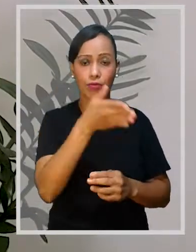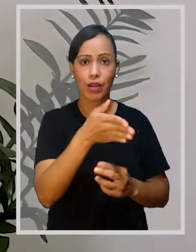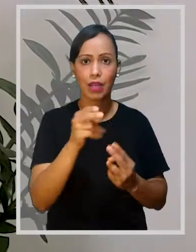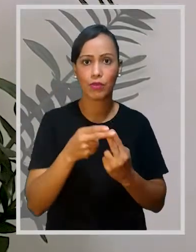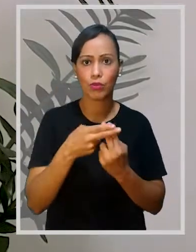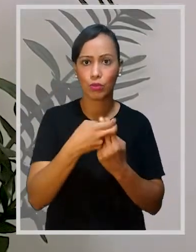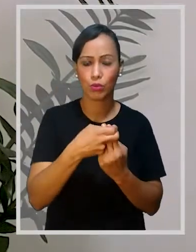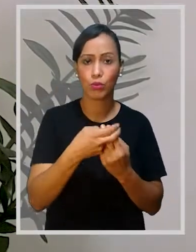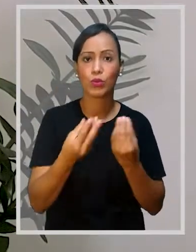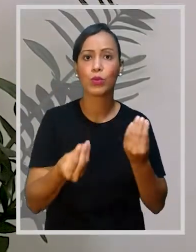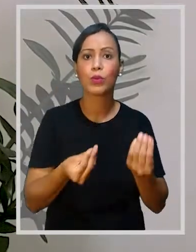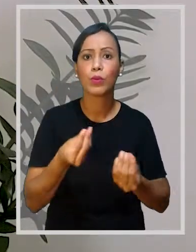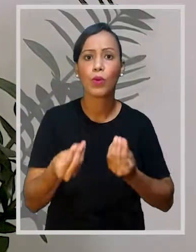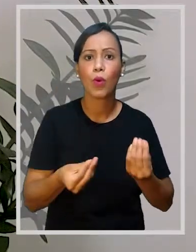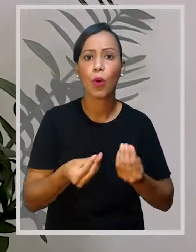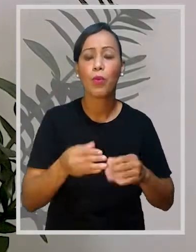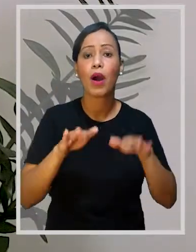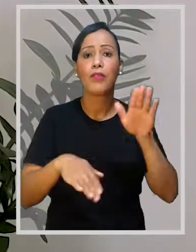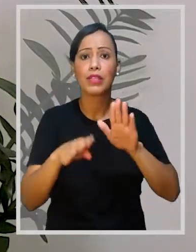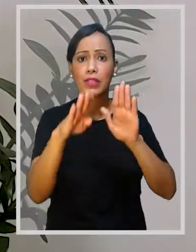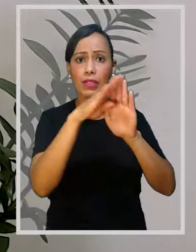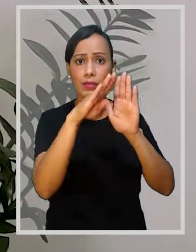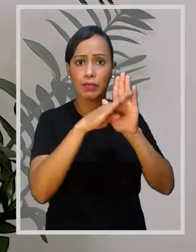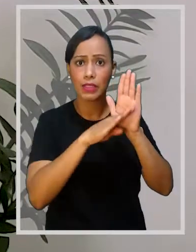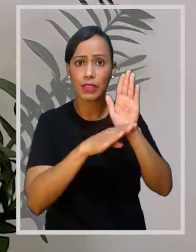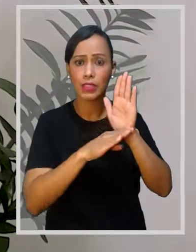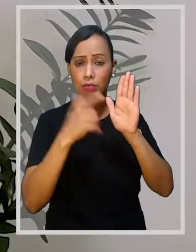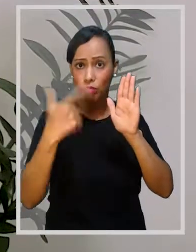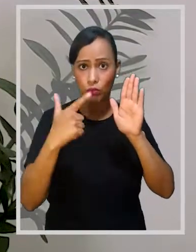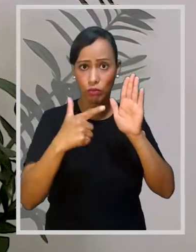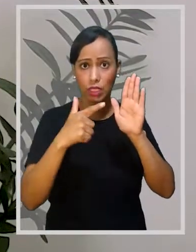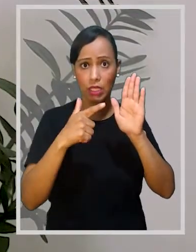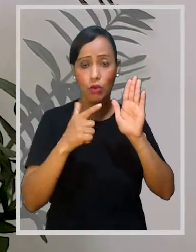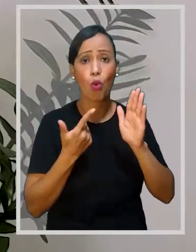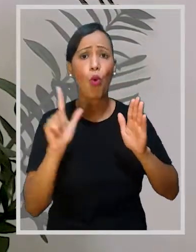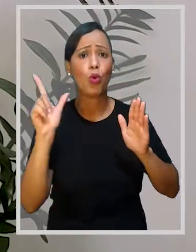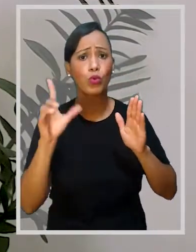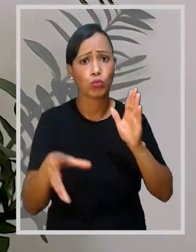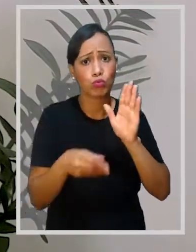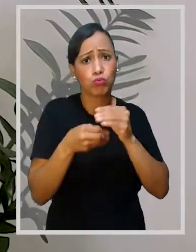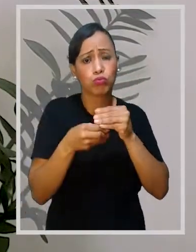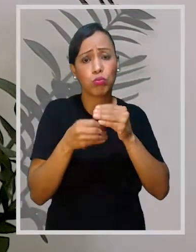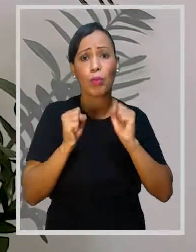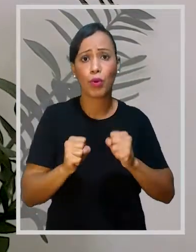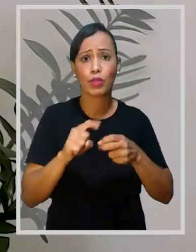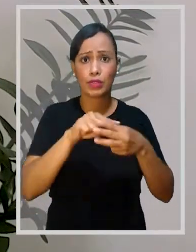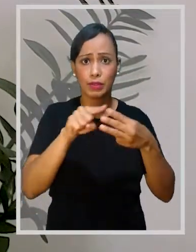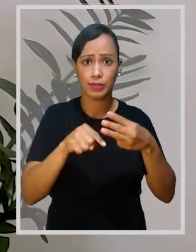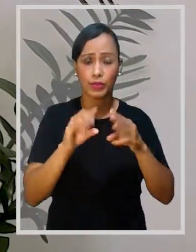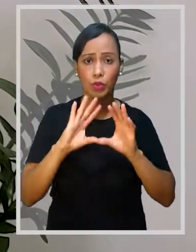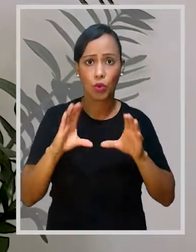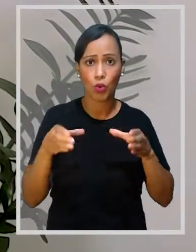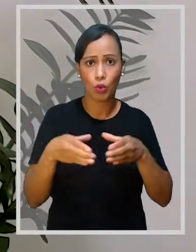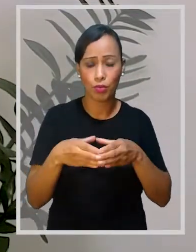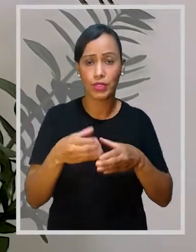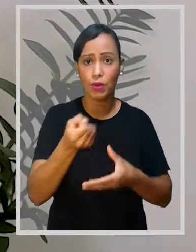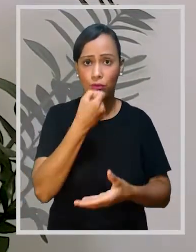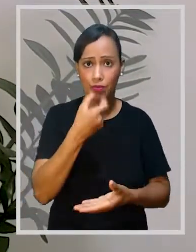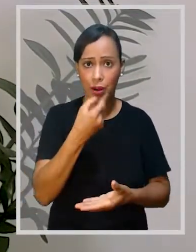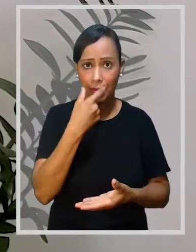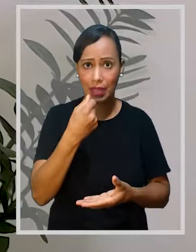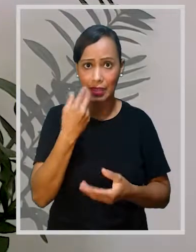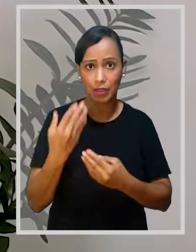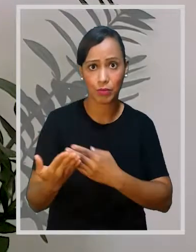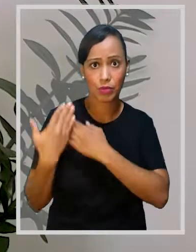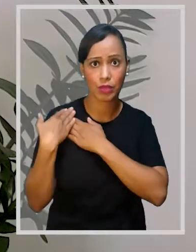Pacientes da rede pública podem solicitar medicamentos não padronizados nas listas oficiais do SUS de três maneiras